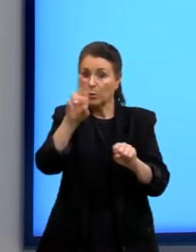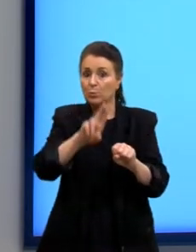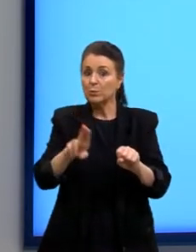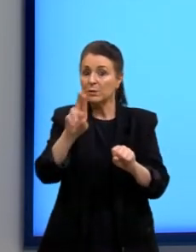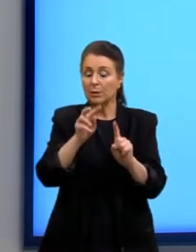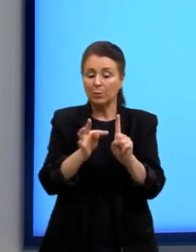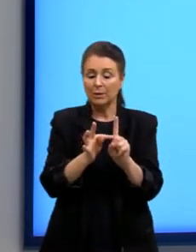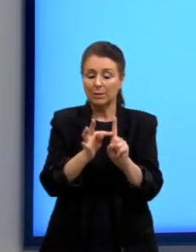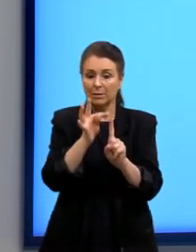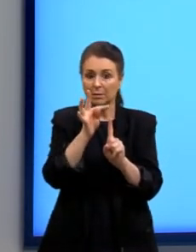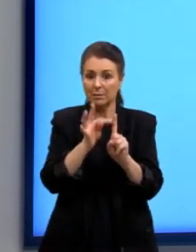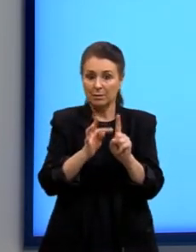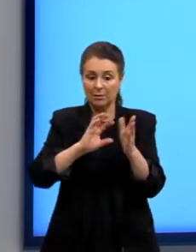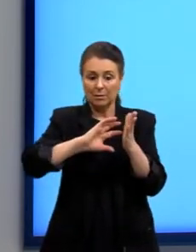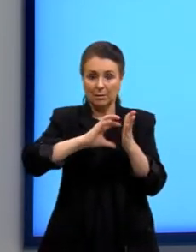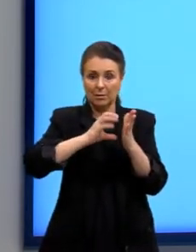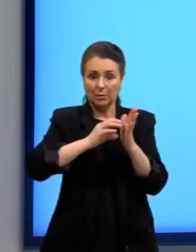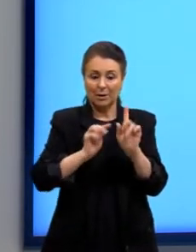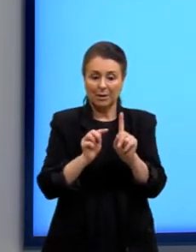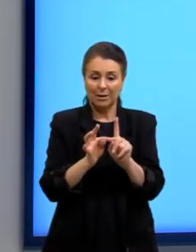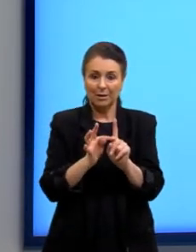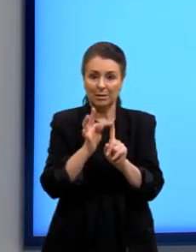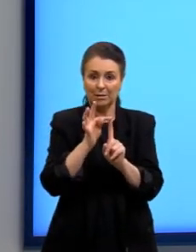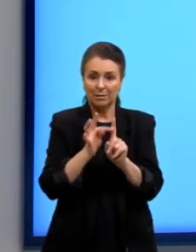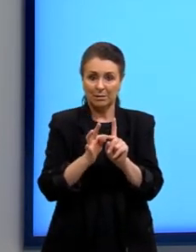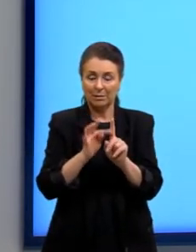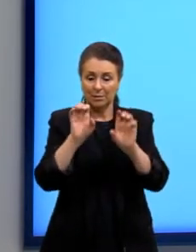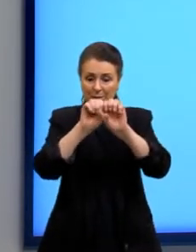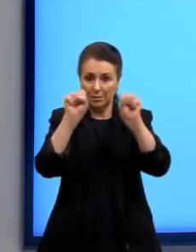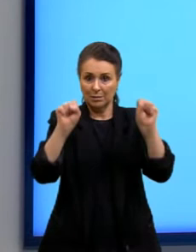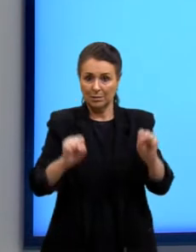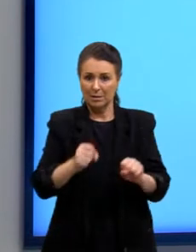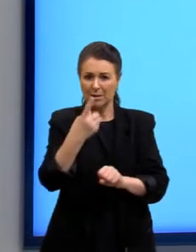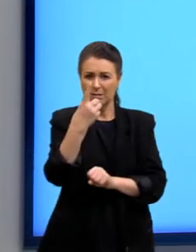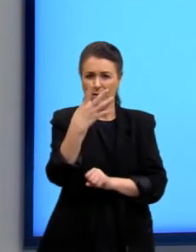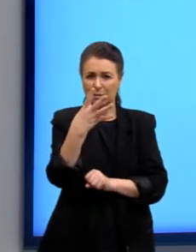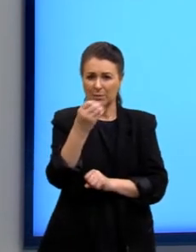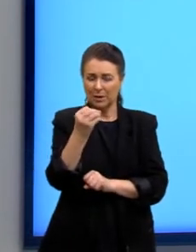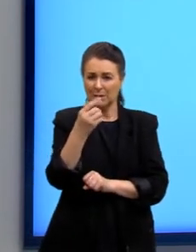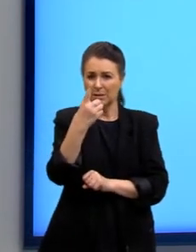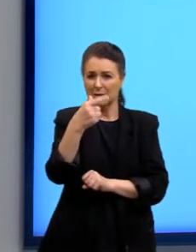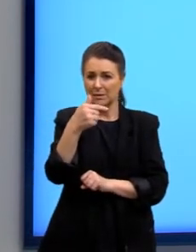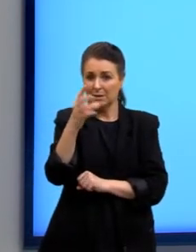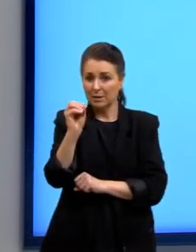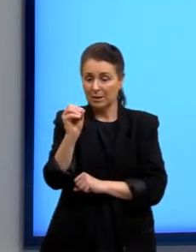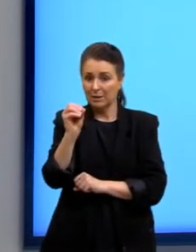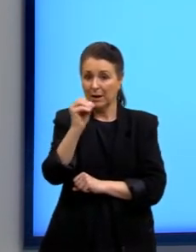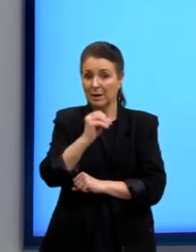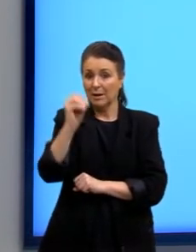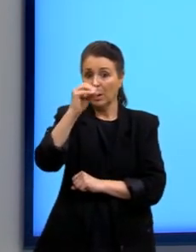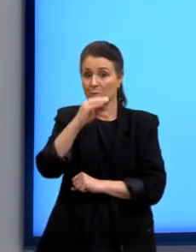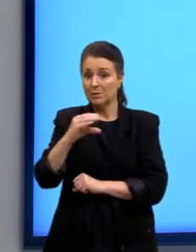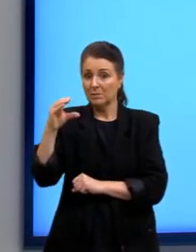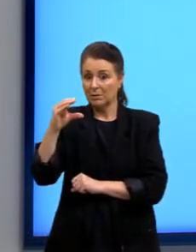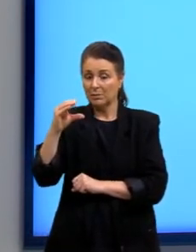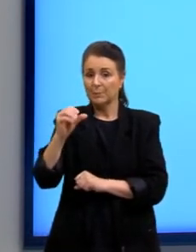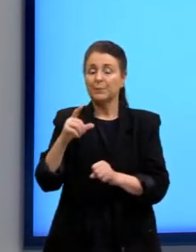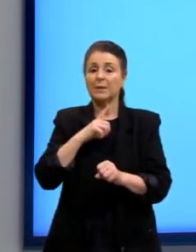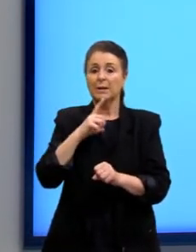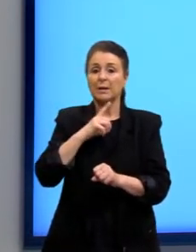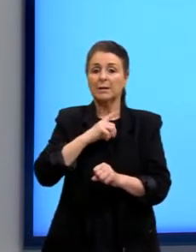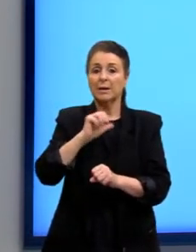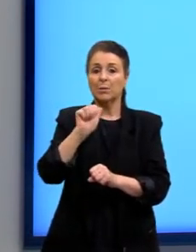Então, o catalisador será a temperatura. Eu vou ter um sistema entre 140 a 170 graus Celsius, em presença do ácido